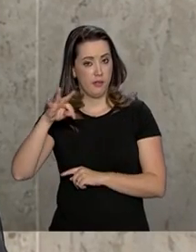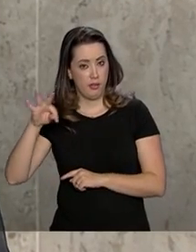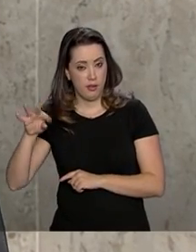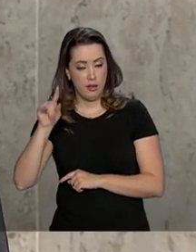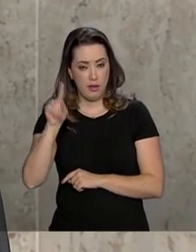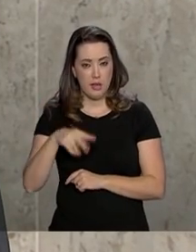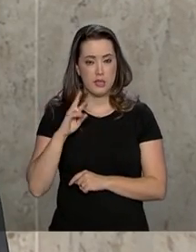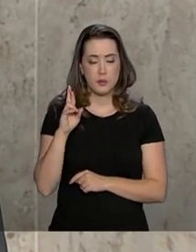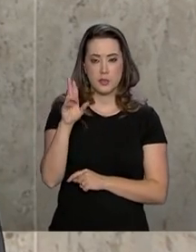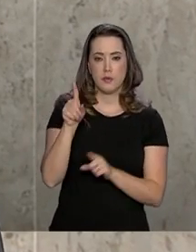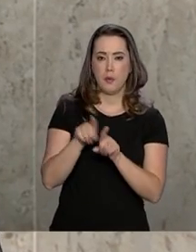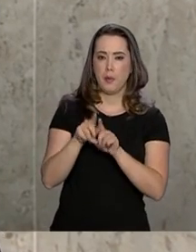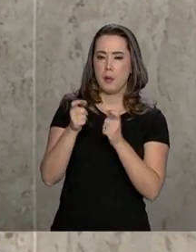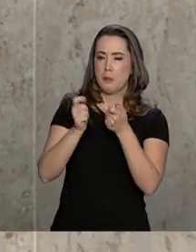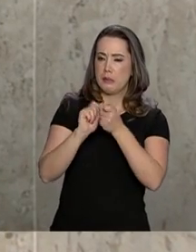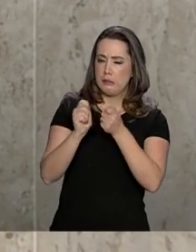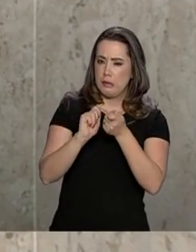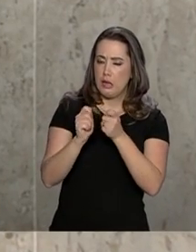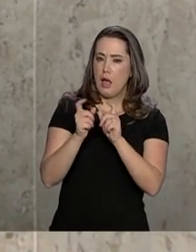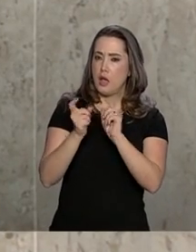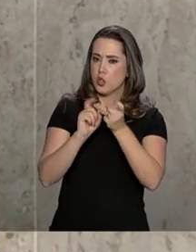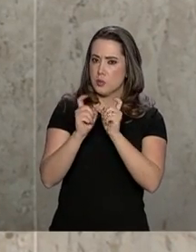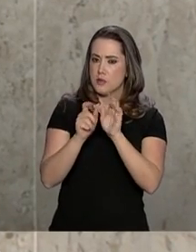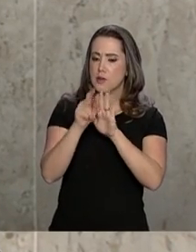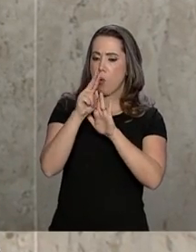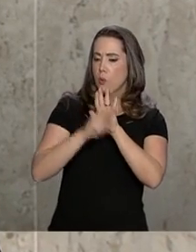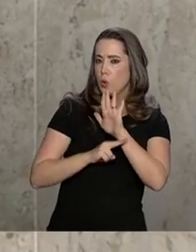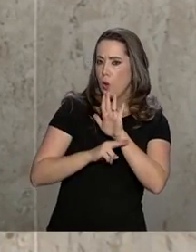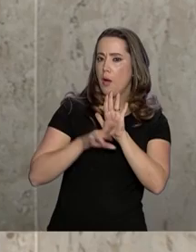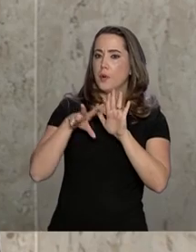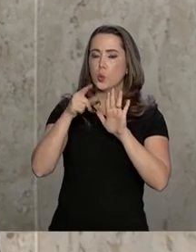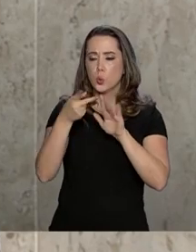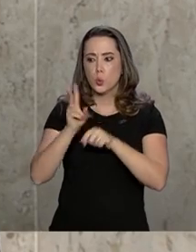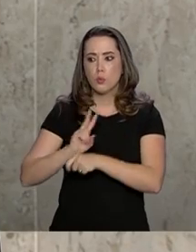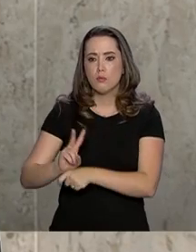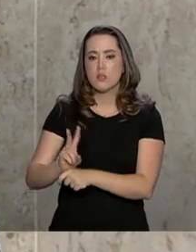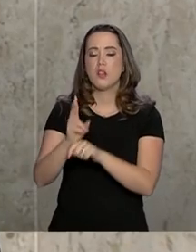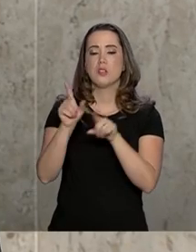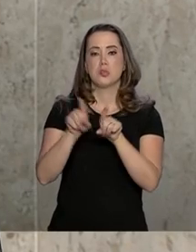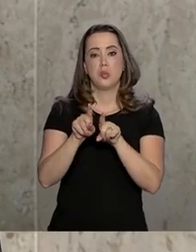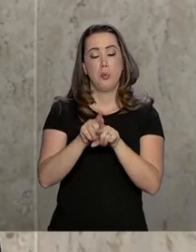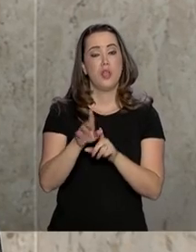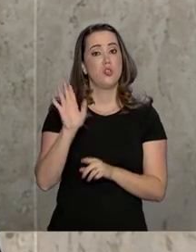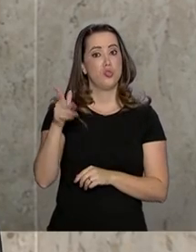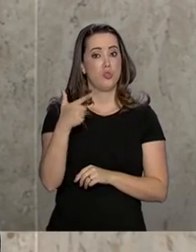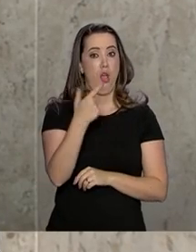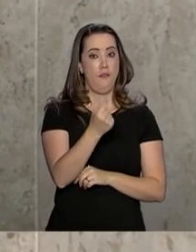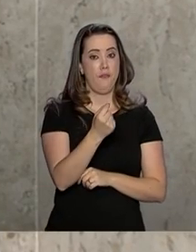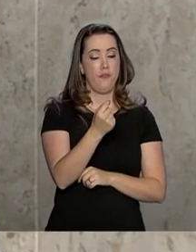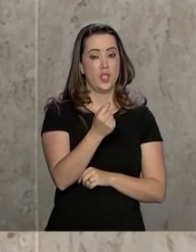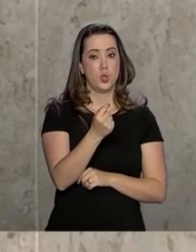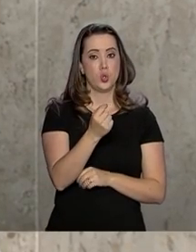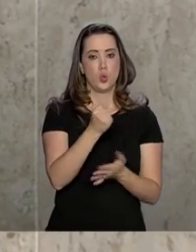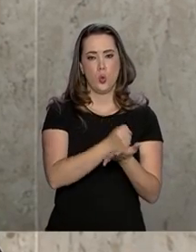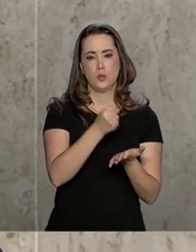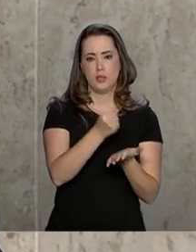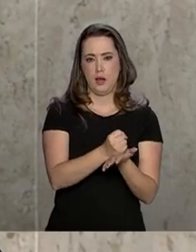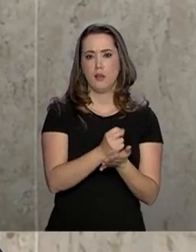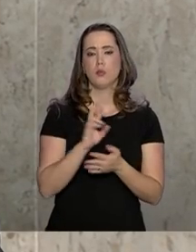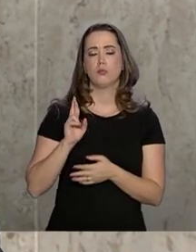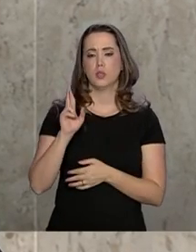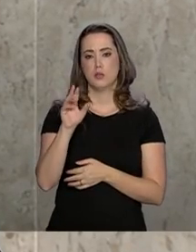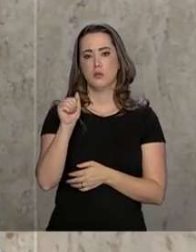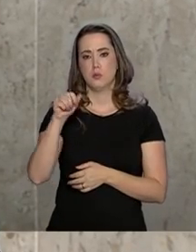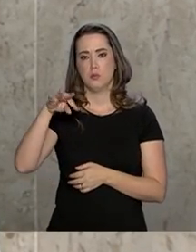responsável pela regulação e fiscalização. Ao todo, são 20 contratos de concessão sobre responsabilidade da ANTT.